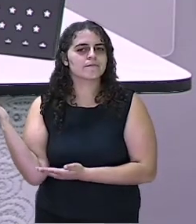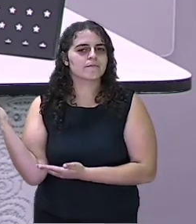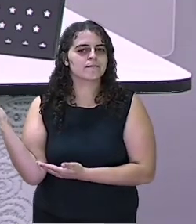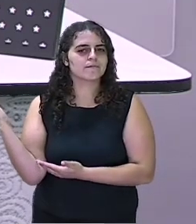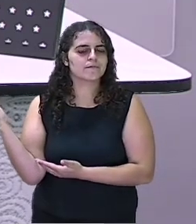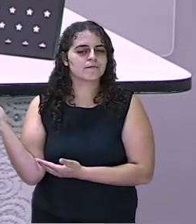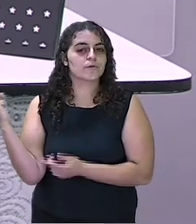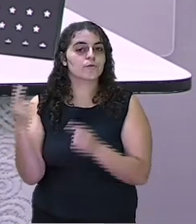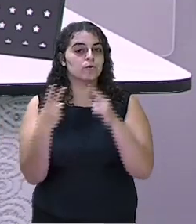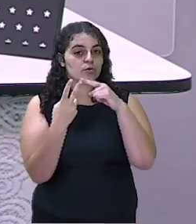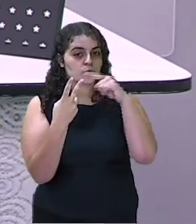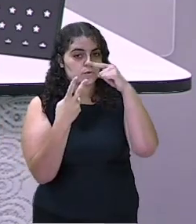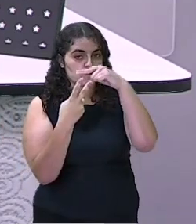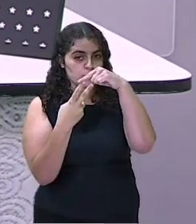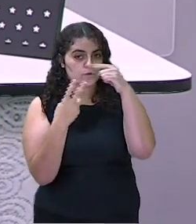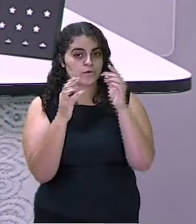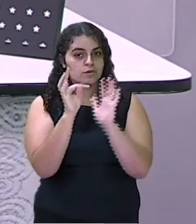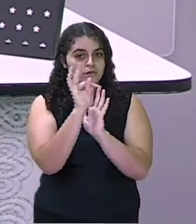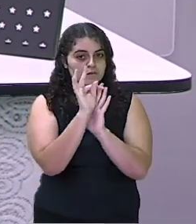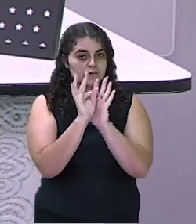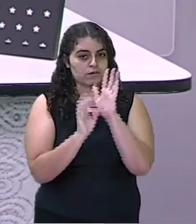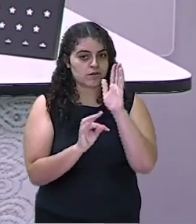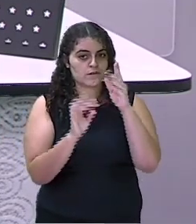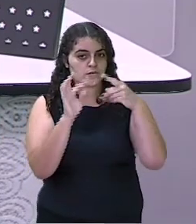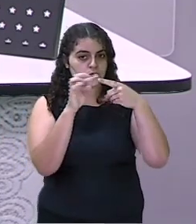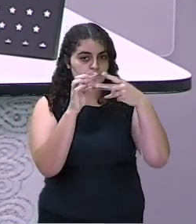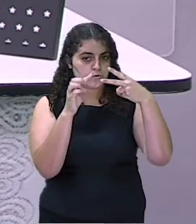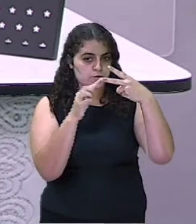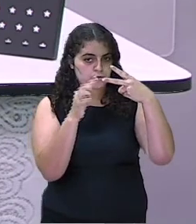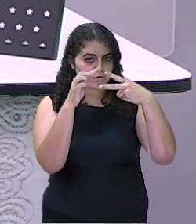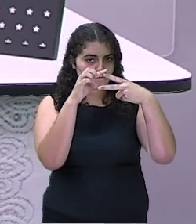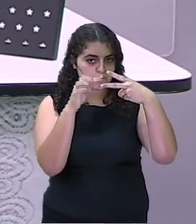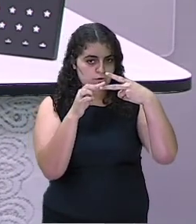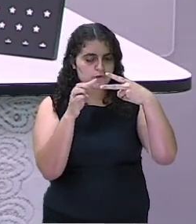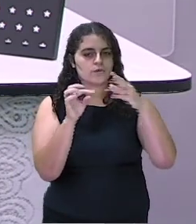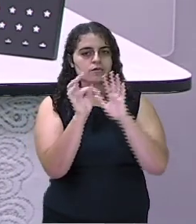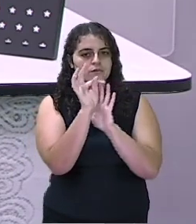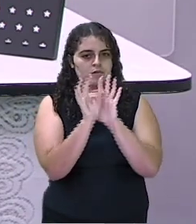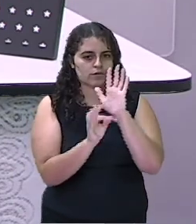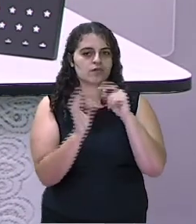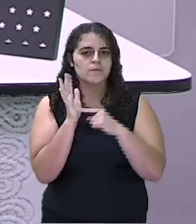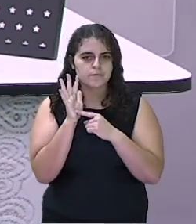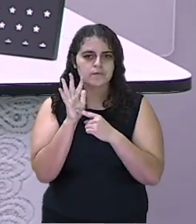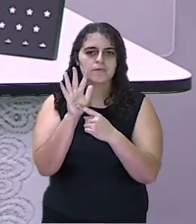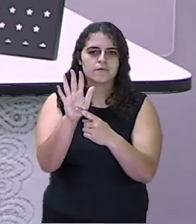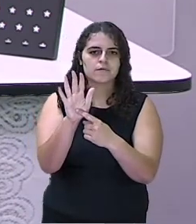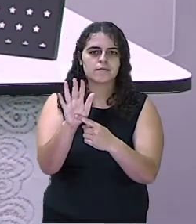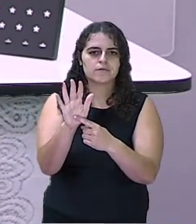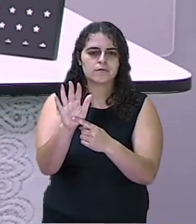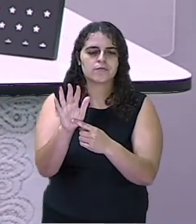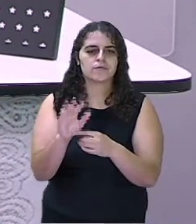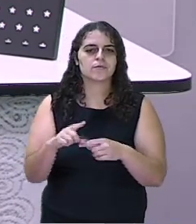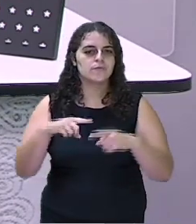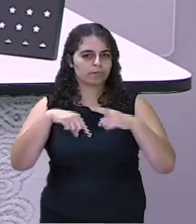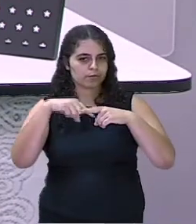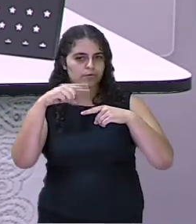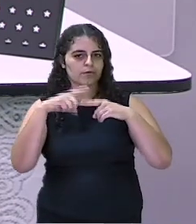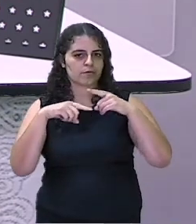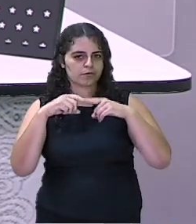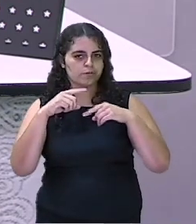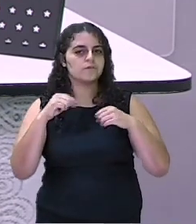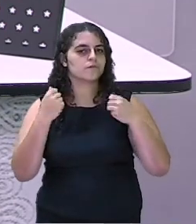tanto o texto 1 quanto o texto 2 apresentaram os